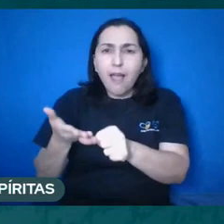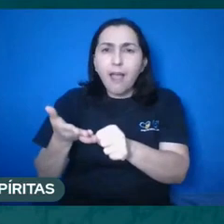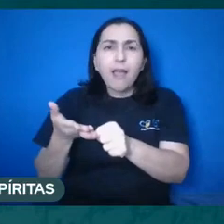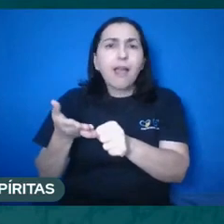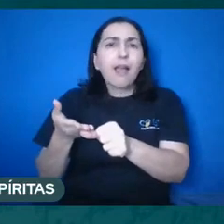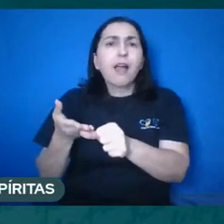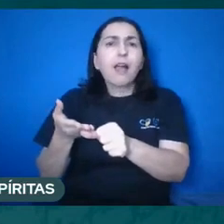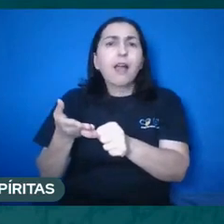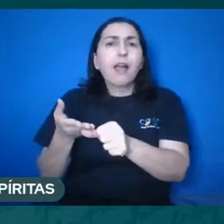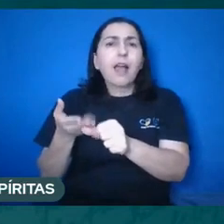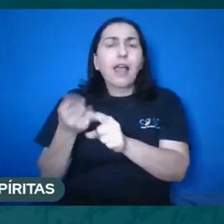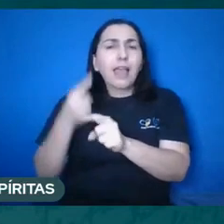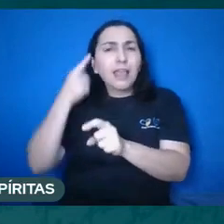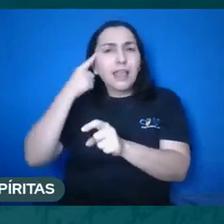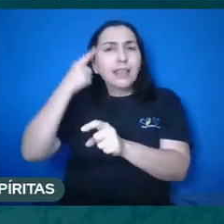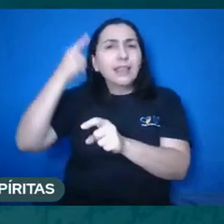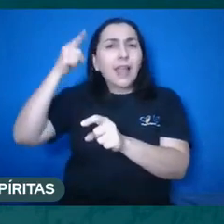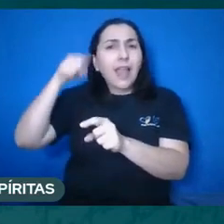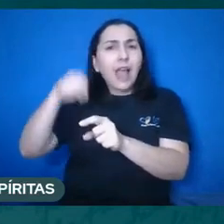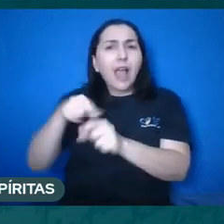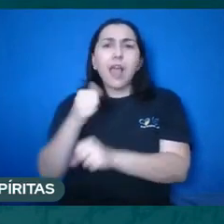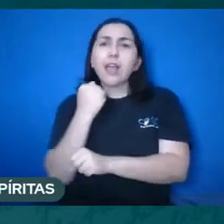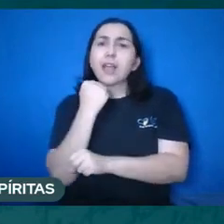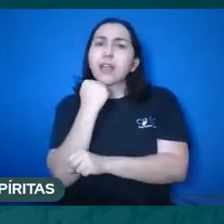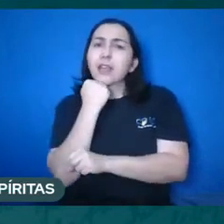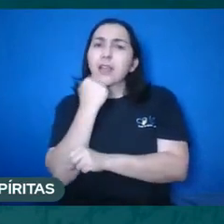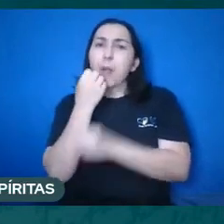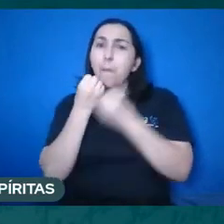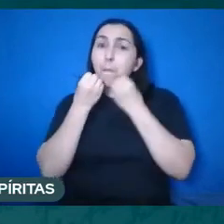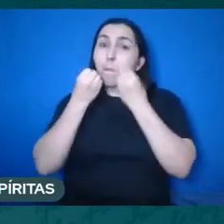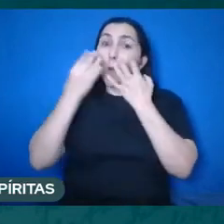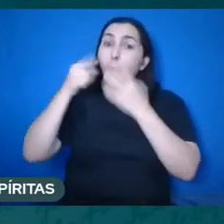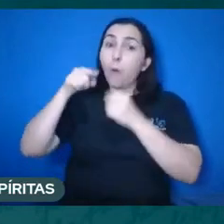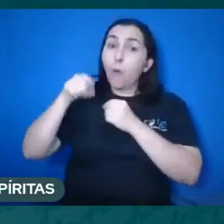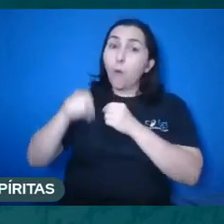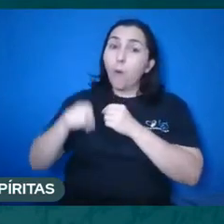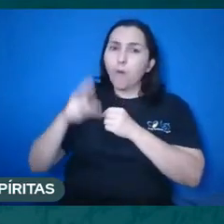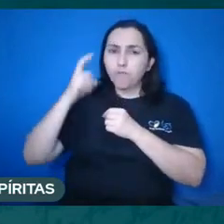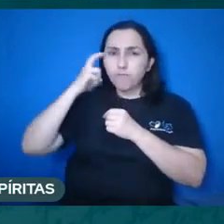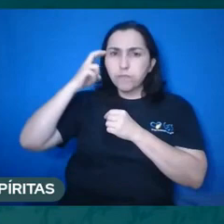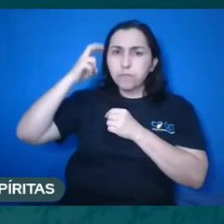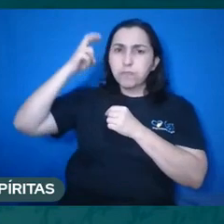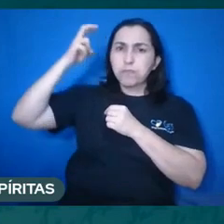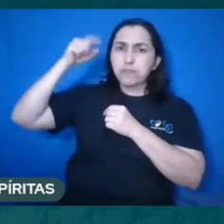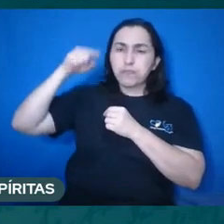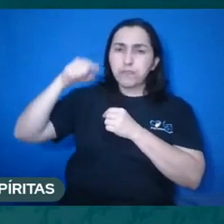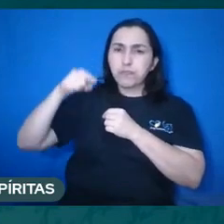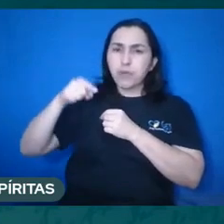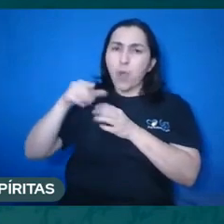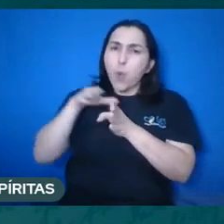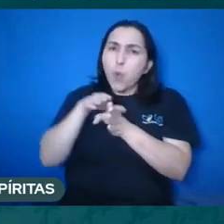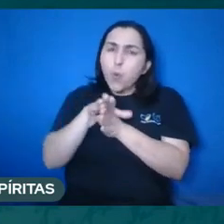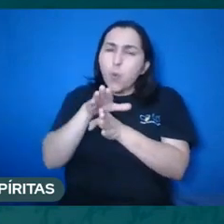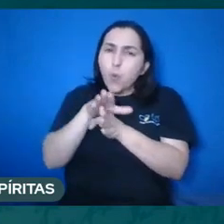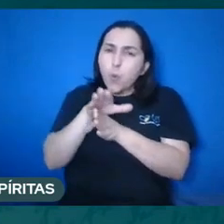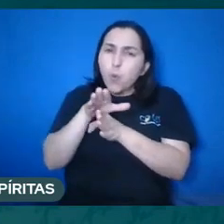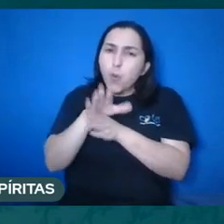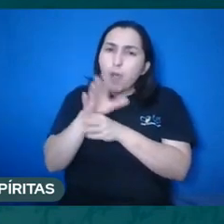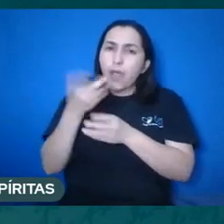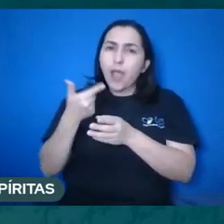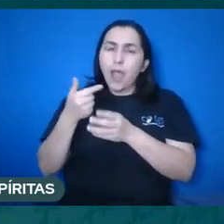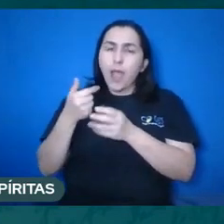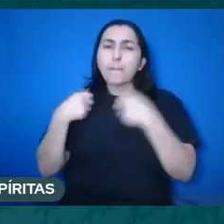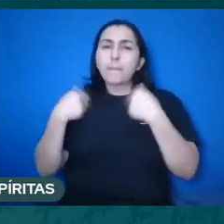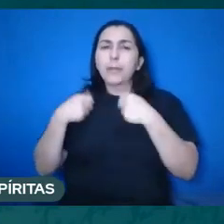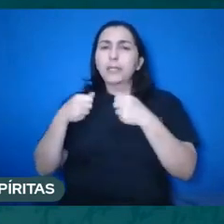na figura de Sócrates, do bom gênio, que ele dizia consultar o meu daimon, o meu